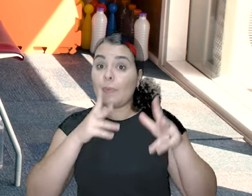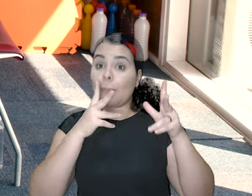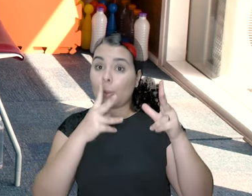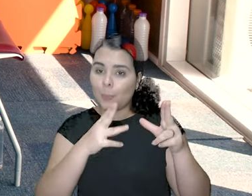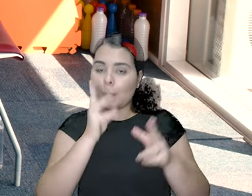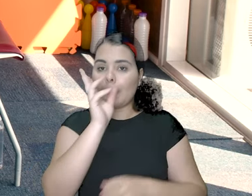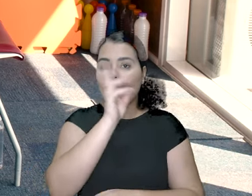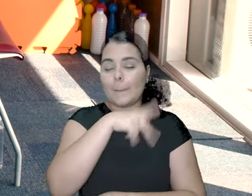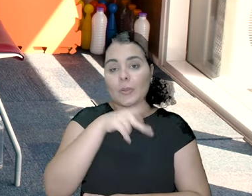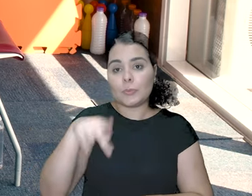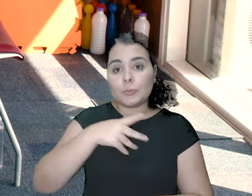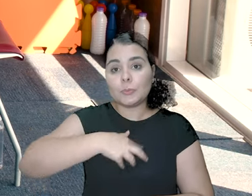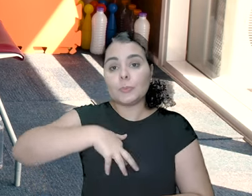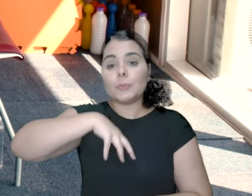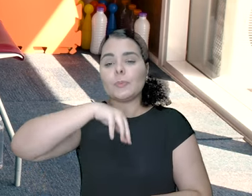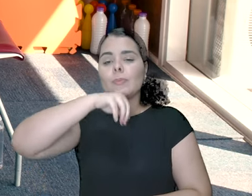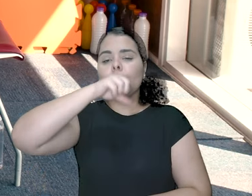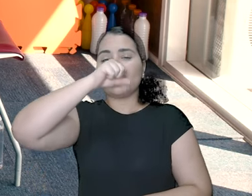Solta o ar.